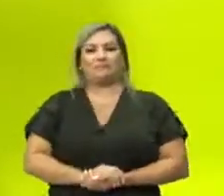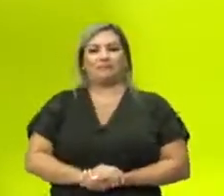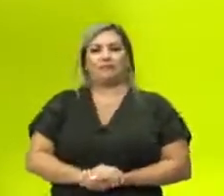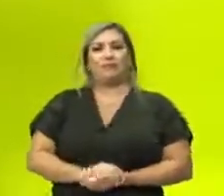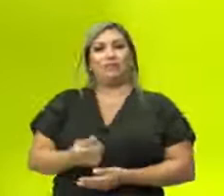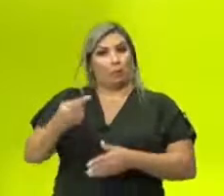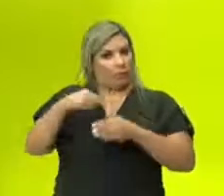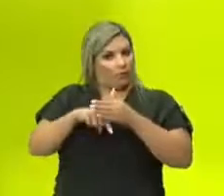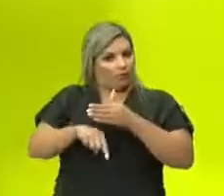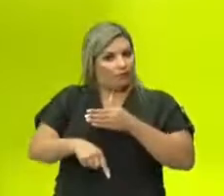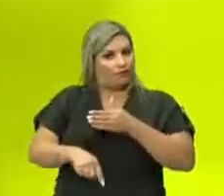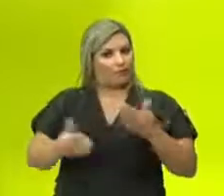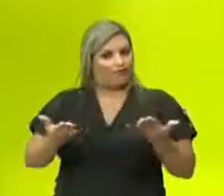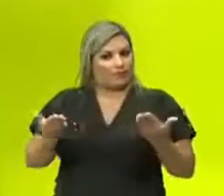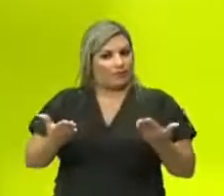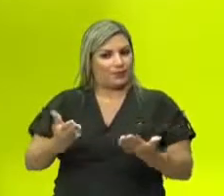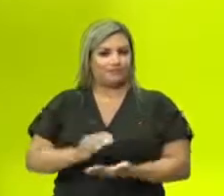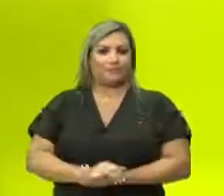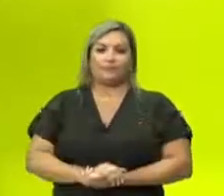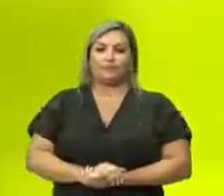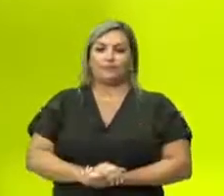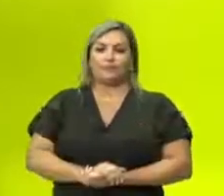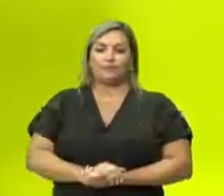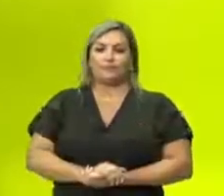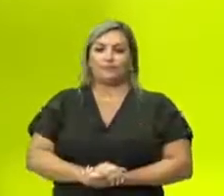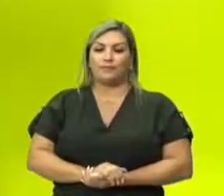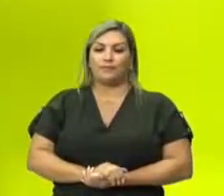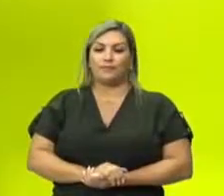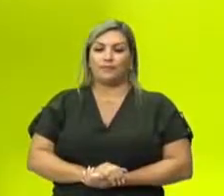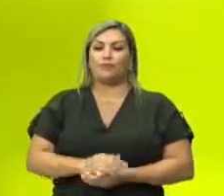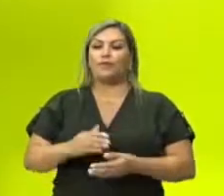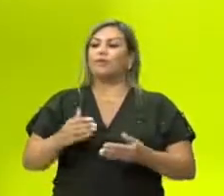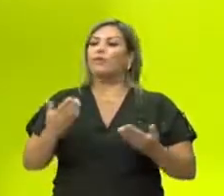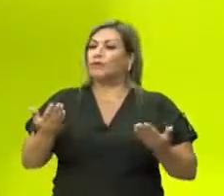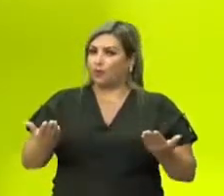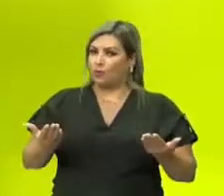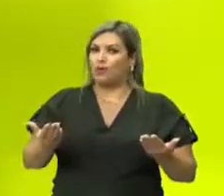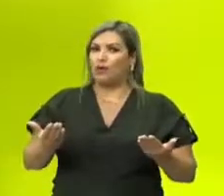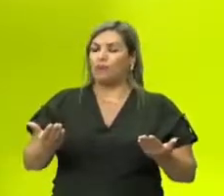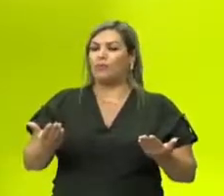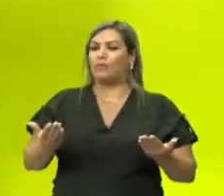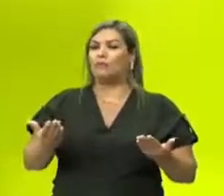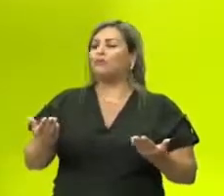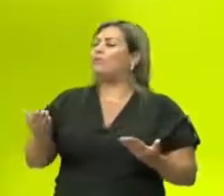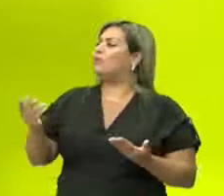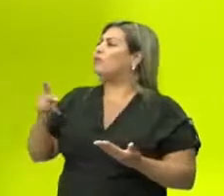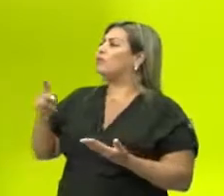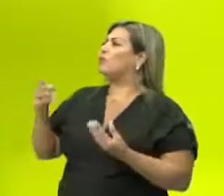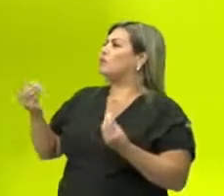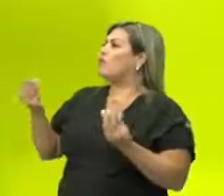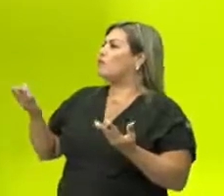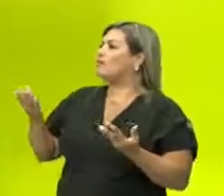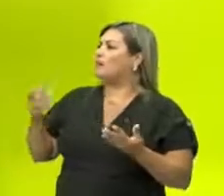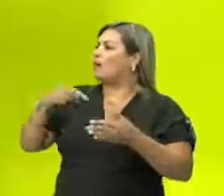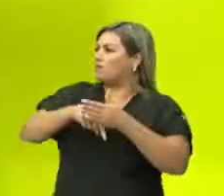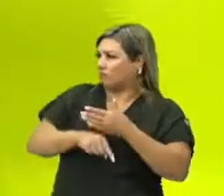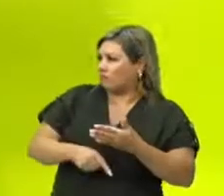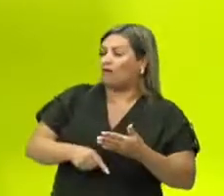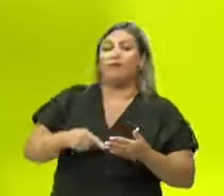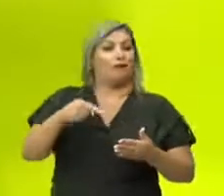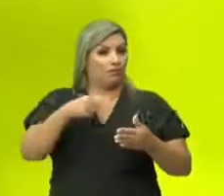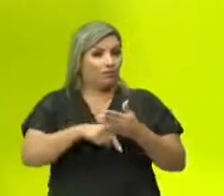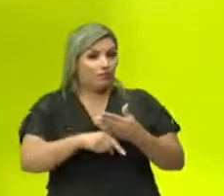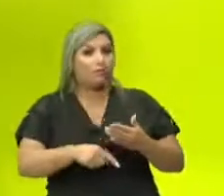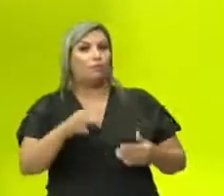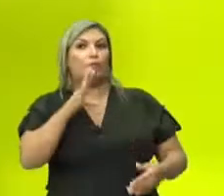vamos aprofundar nosso conhecimento. Agora, qual que é o nosso aprofundar conhecimento que você fala, professor? A gente vai conhecer agora,